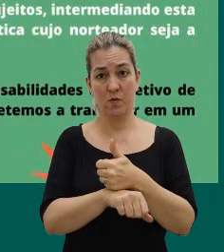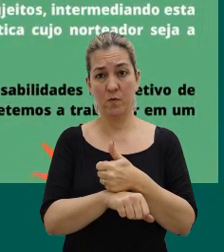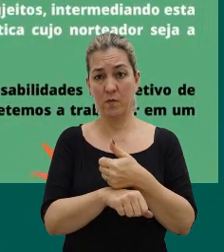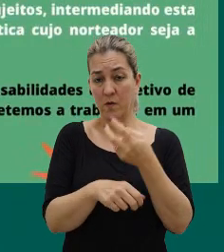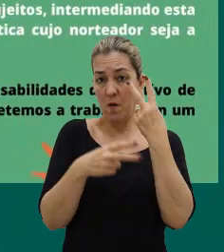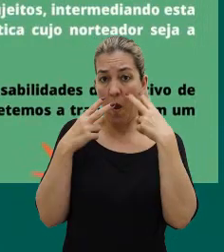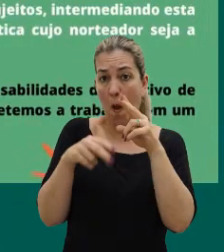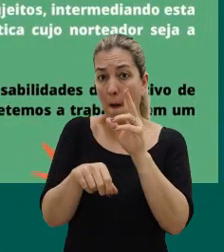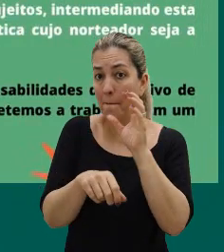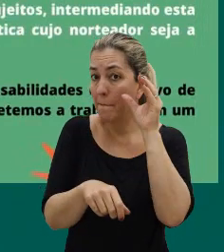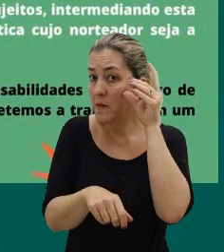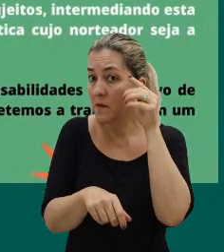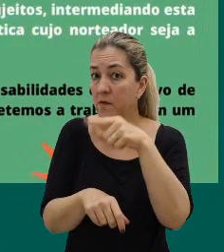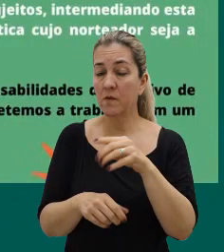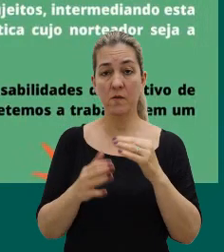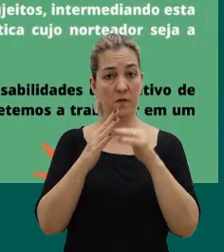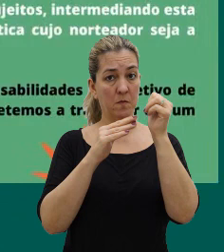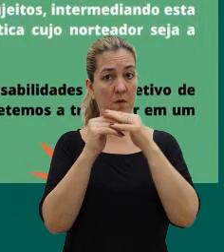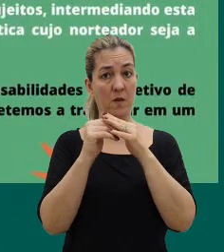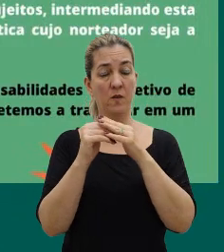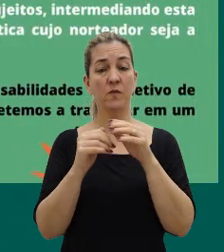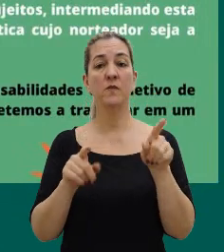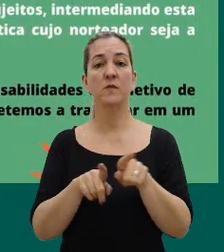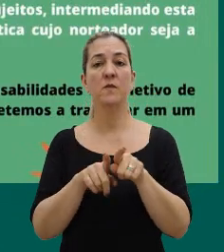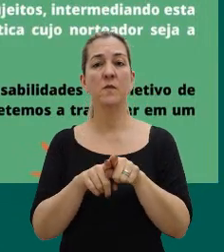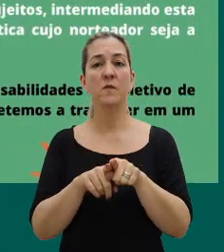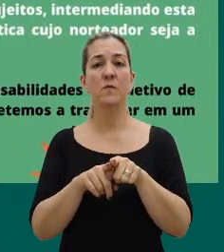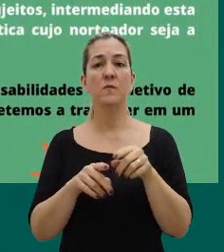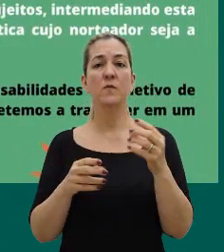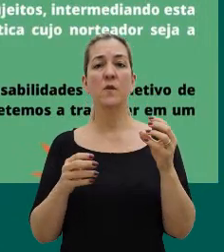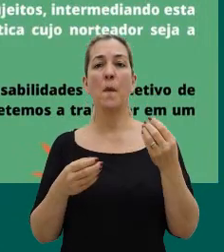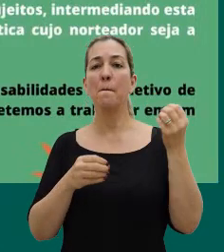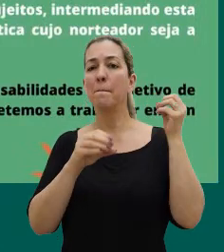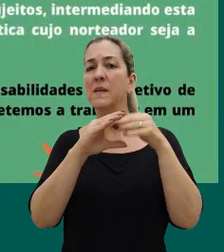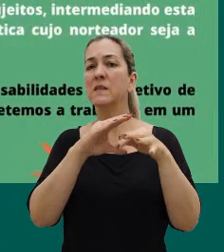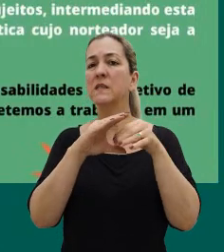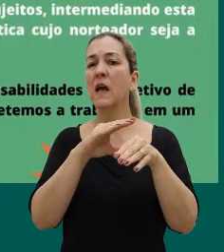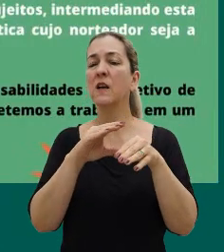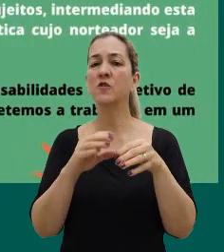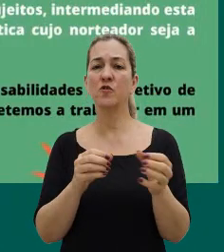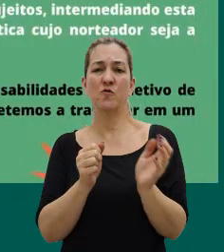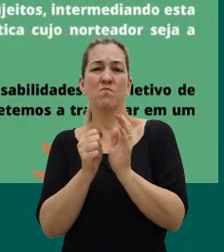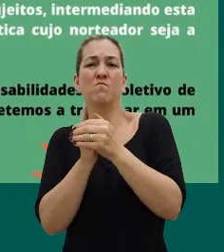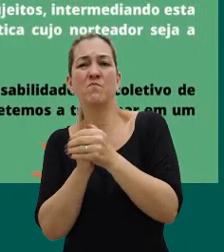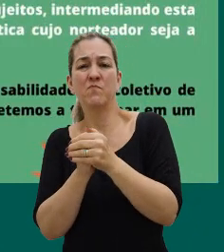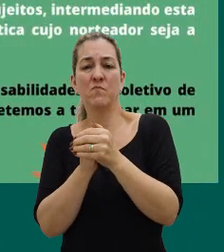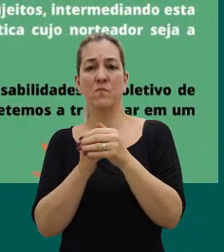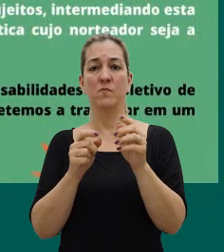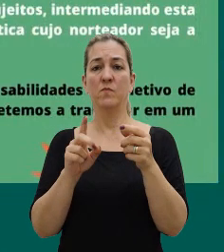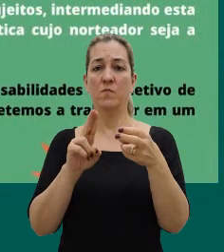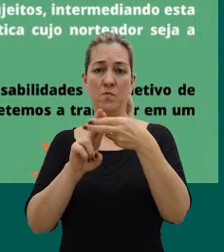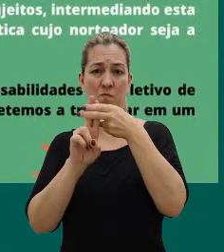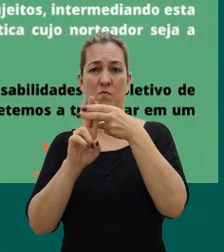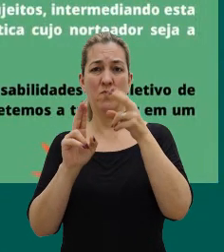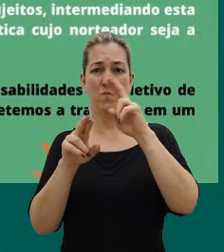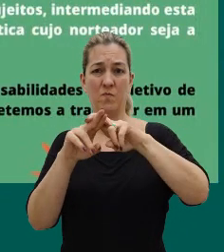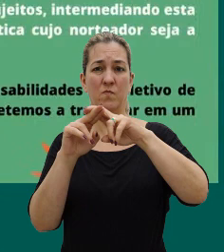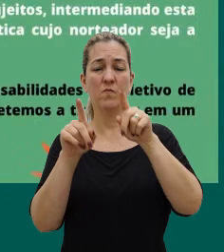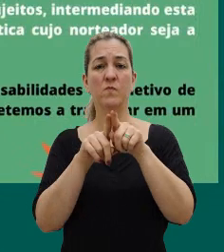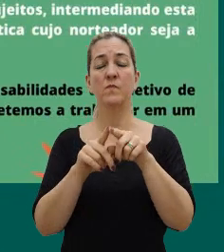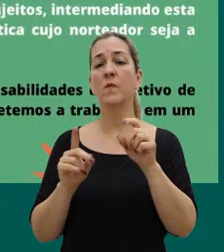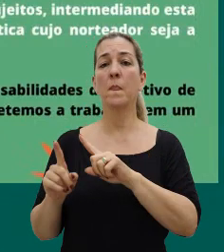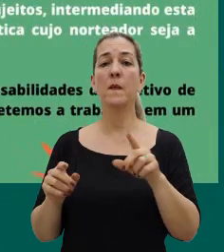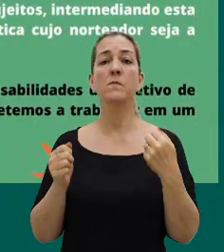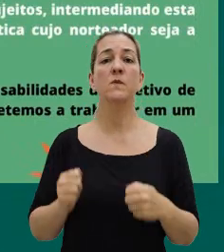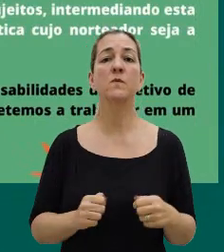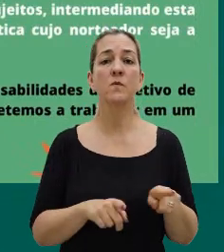atento para que as nossas práticas, elas não ratifiquem essa mensagem de aprisionamento, né, então, isso não é possível se a